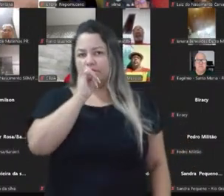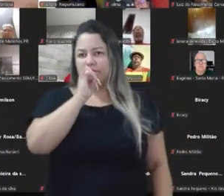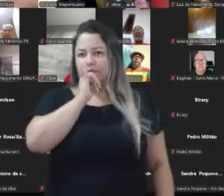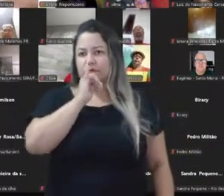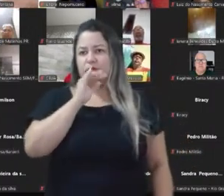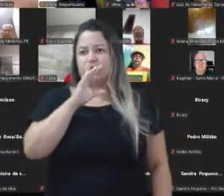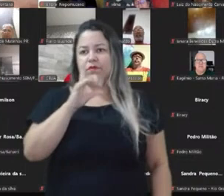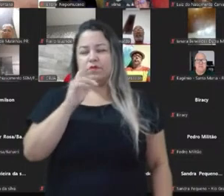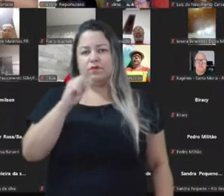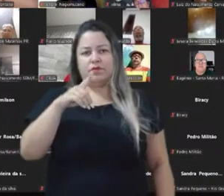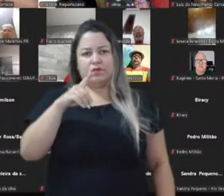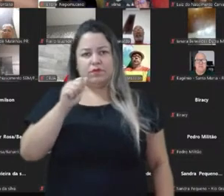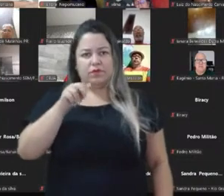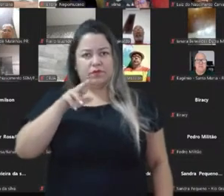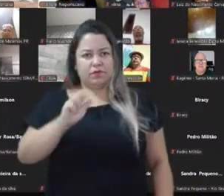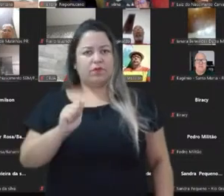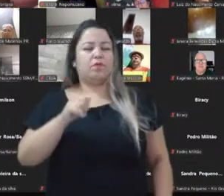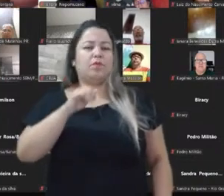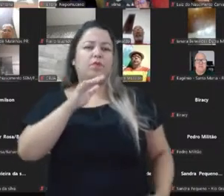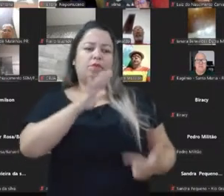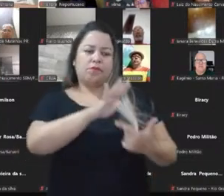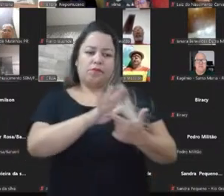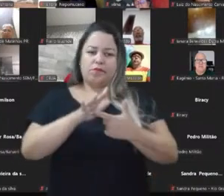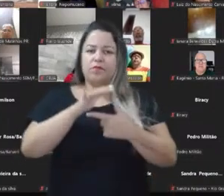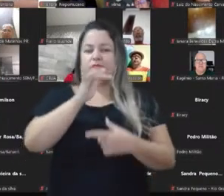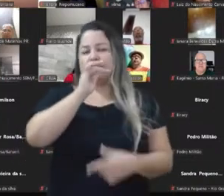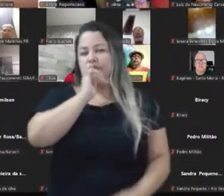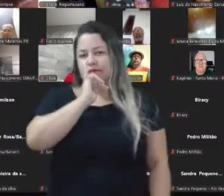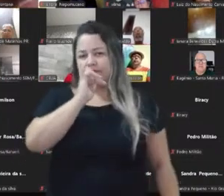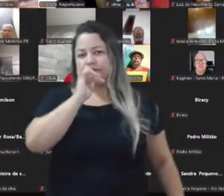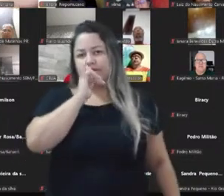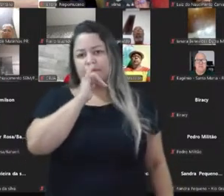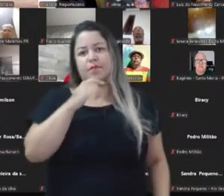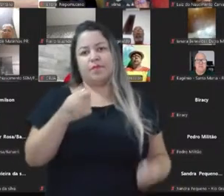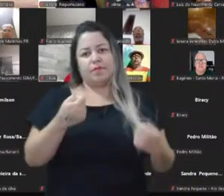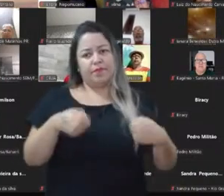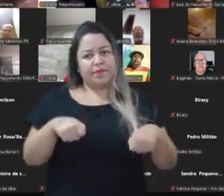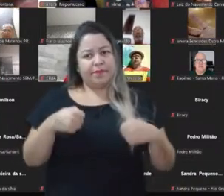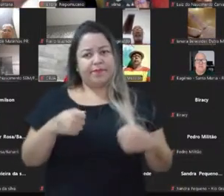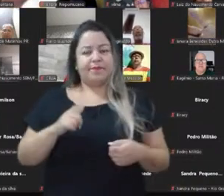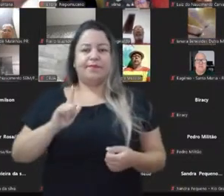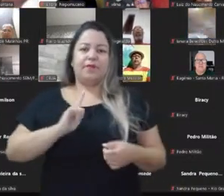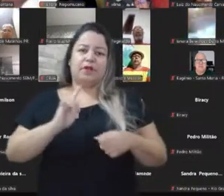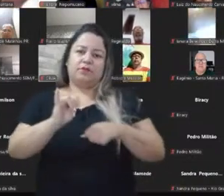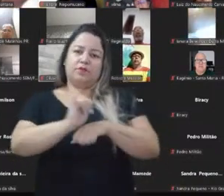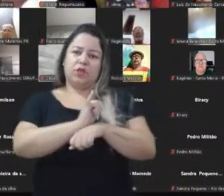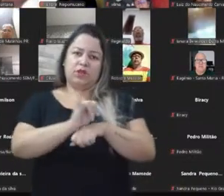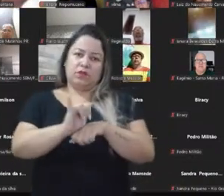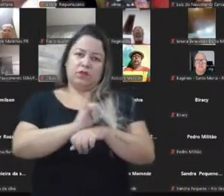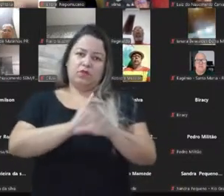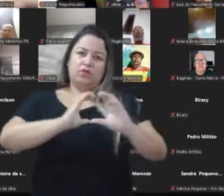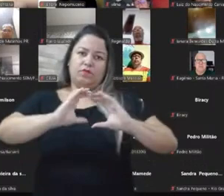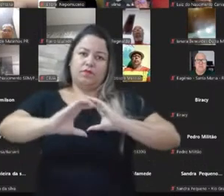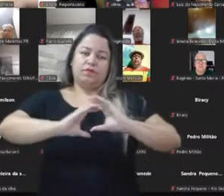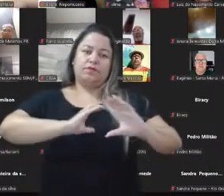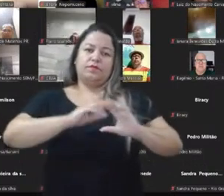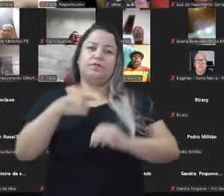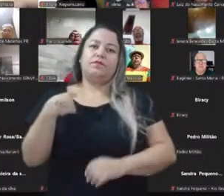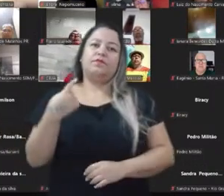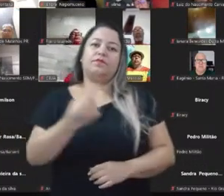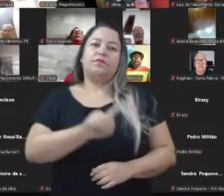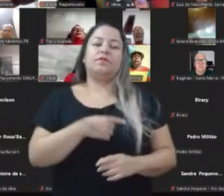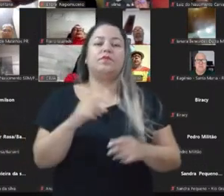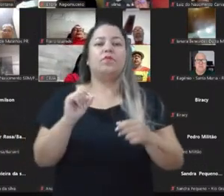o Paulo também se esforçou em mostrar exemplos como isso. Acho que a gente precisa ter uma estratégia de comunicação, porque a gente faz um tipo de